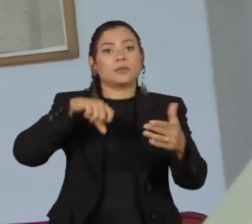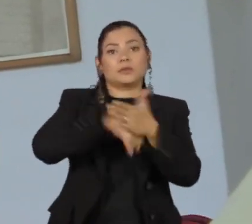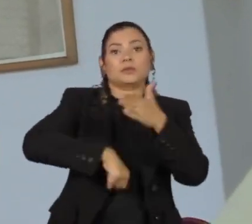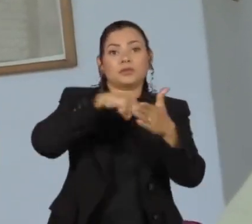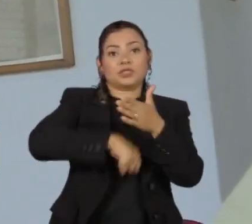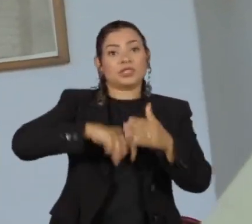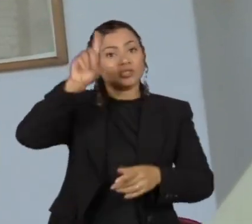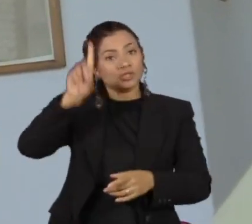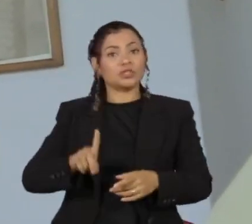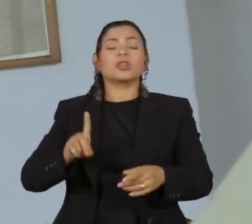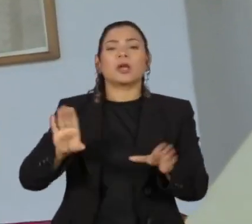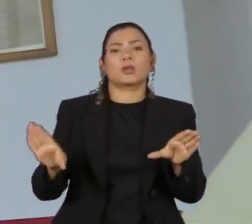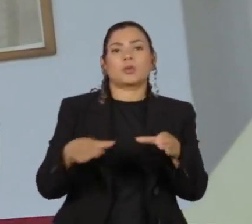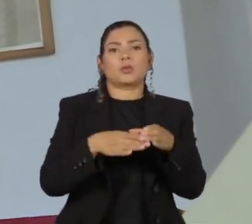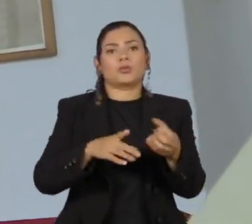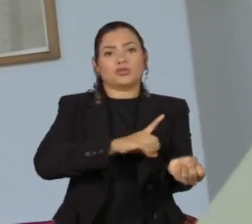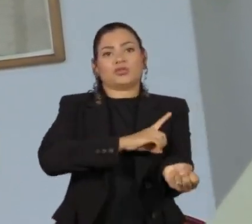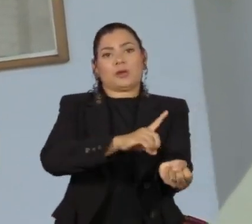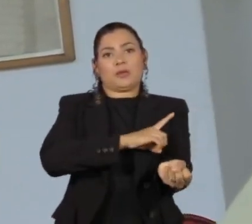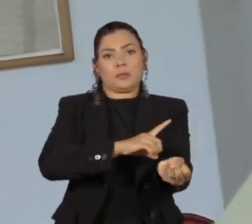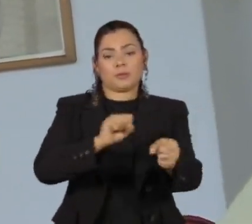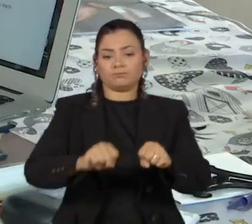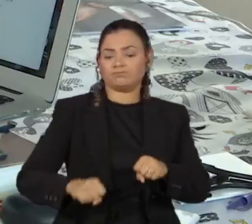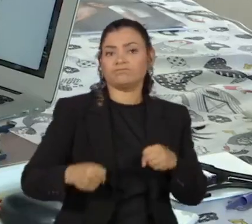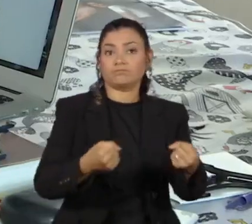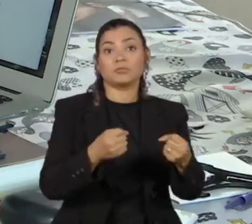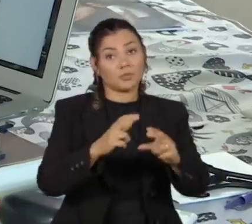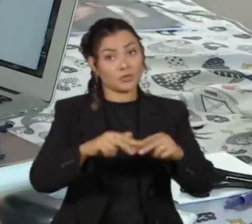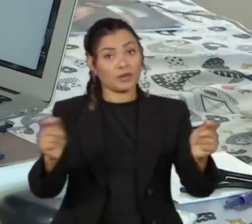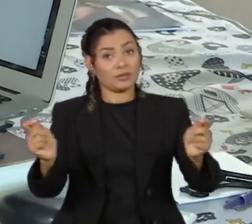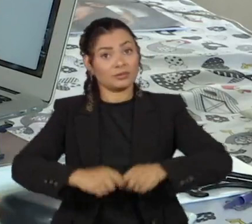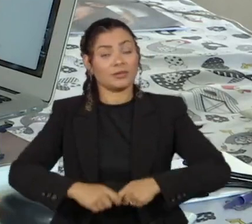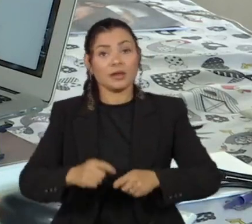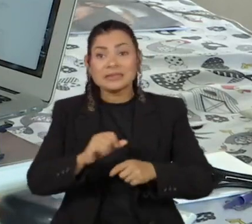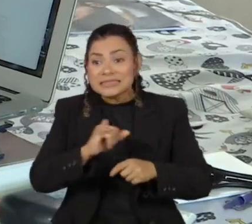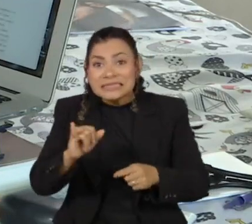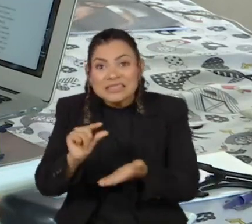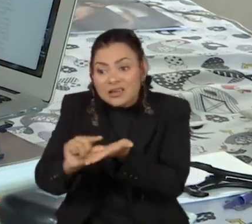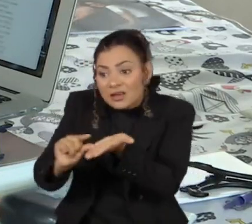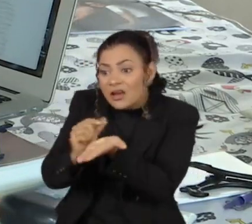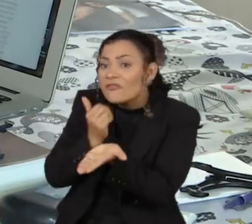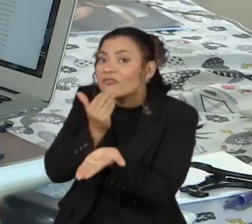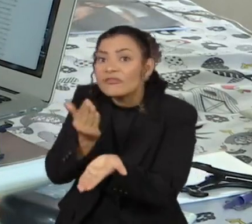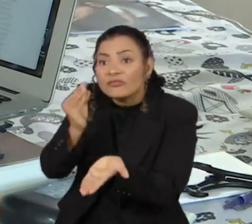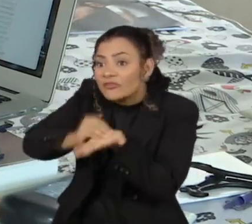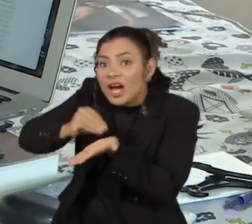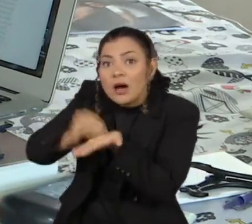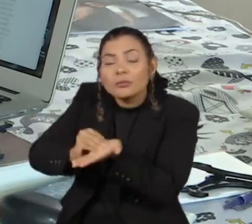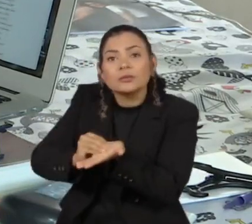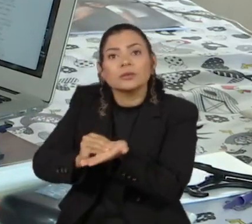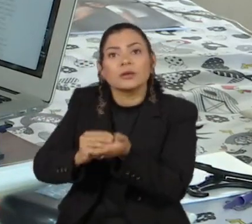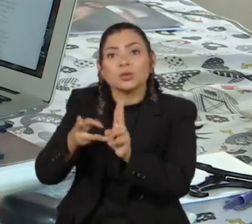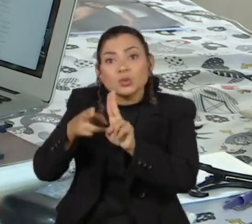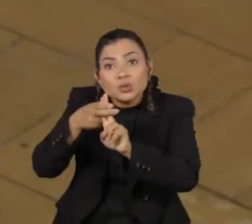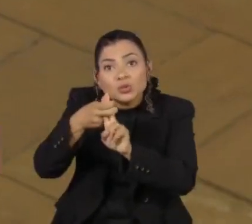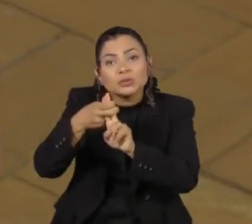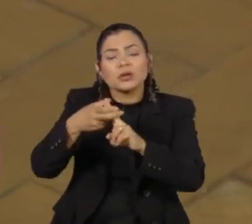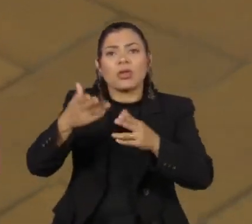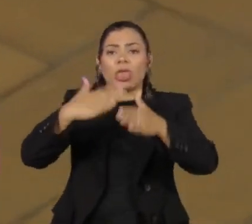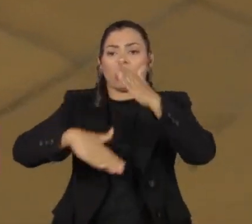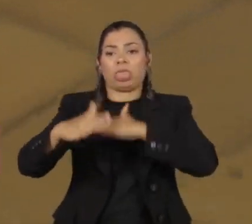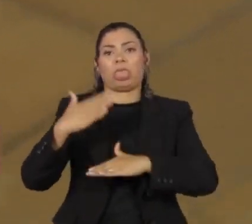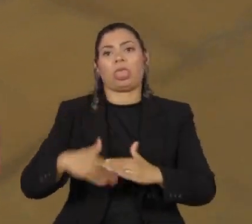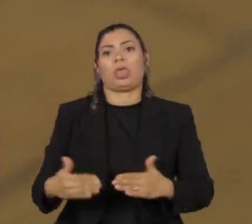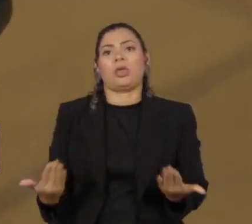pelos direitos da comunidade diabética e diz que a possível falta do medicamento no SUS seria um retrocesso a uma luta histórica.